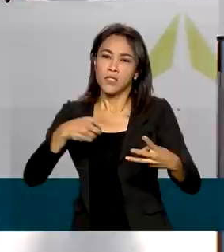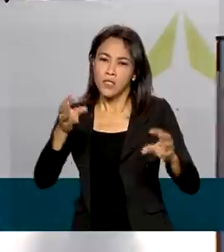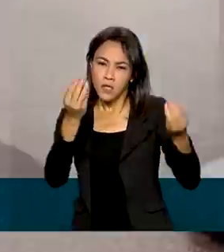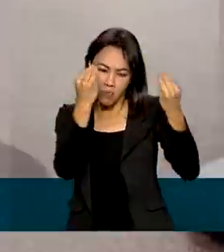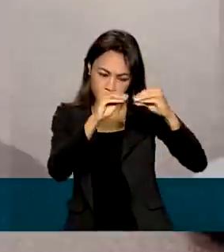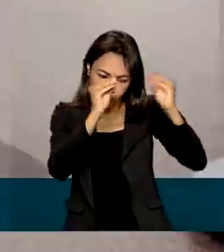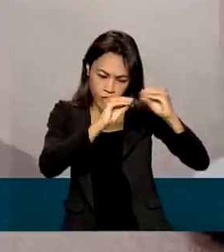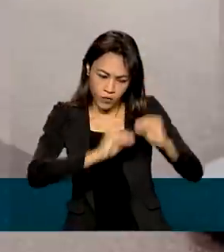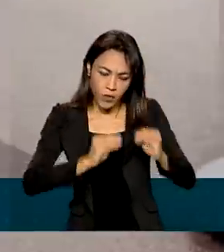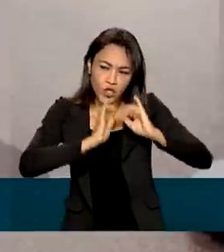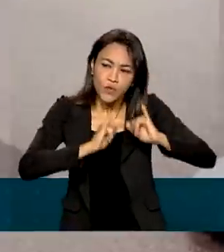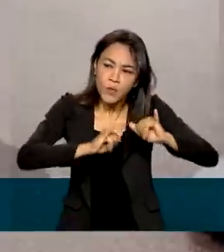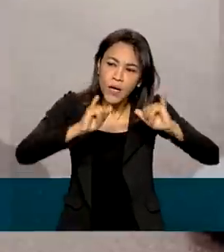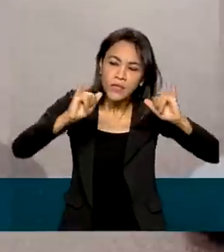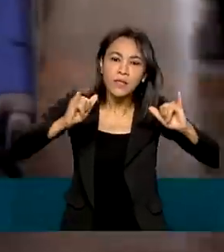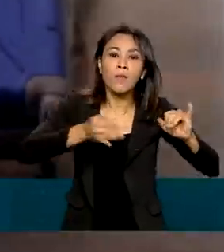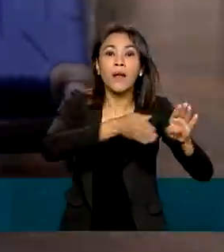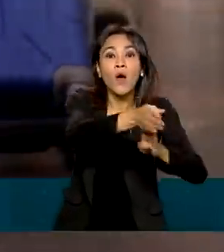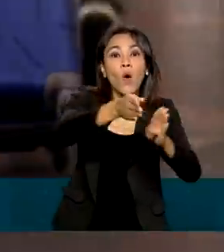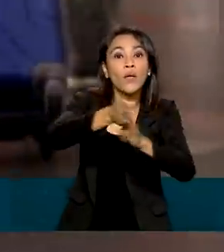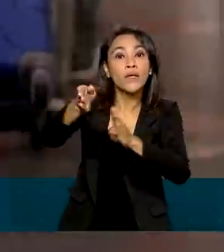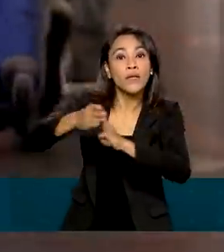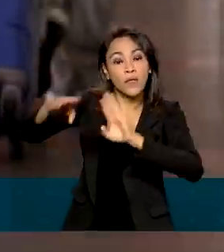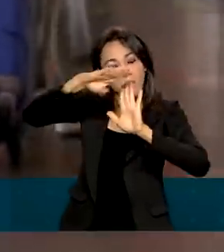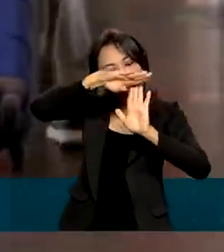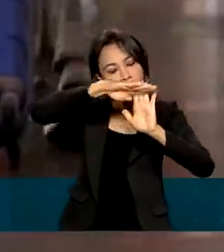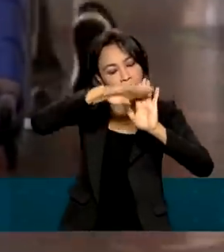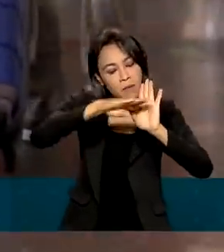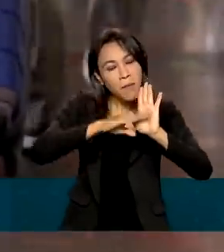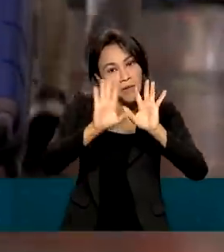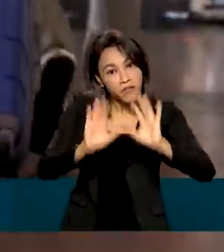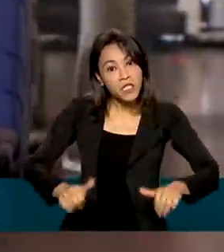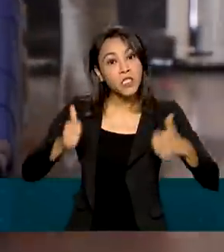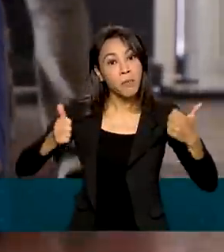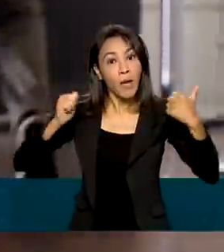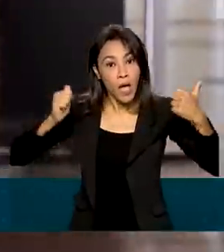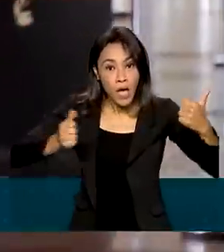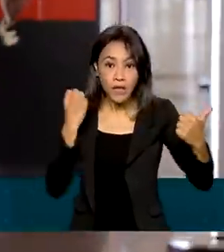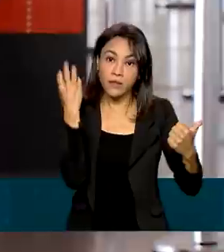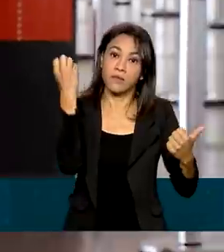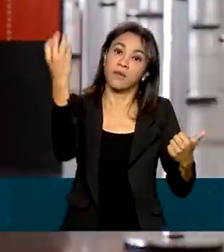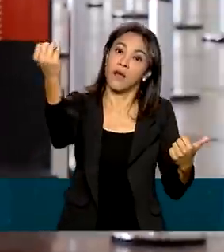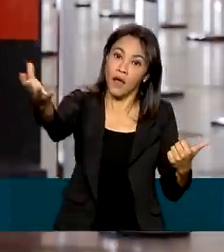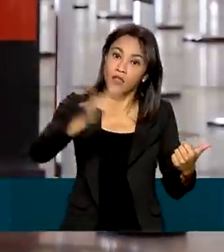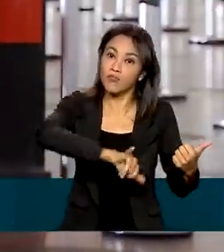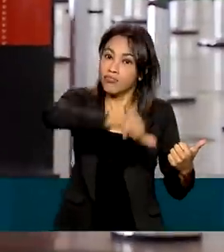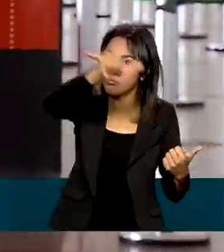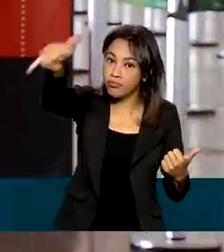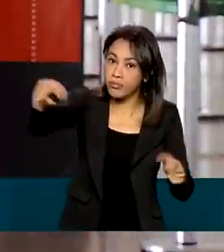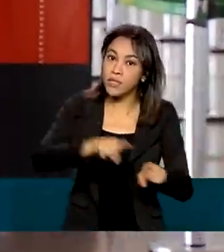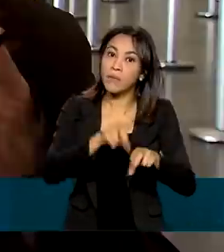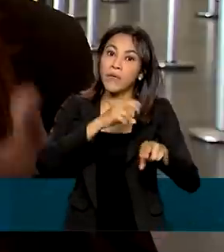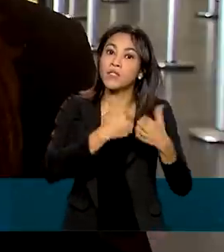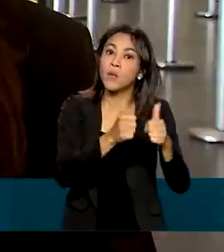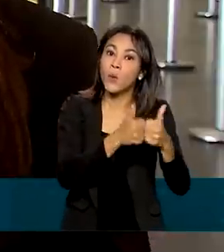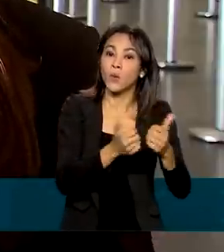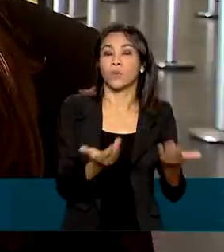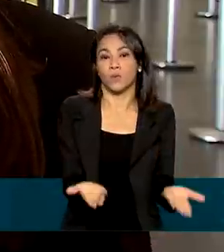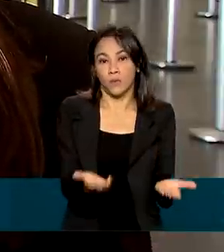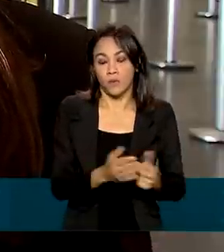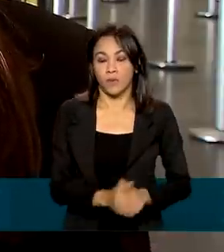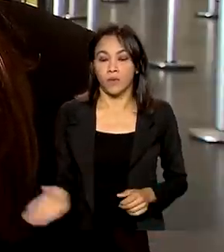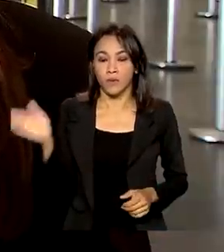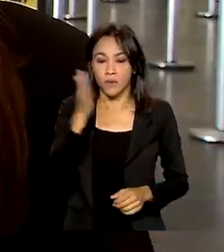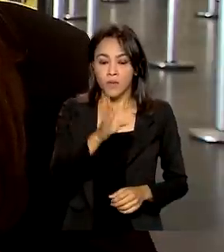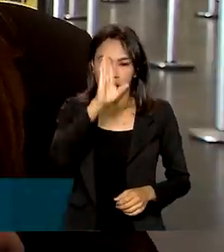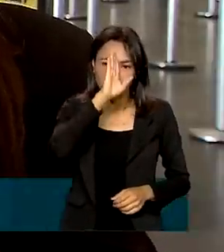dicas e orientações para que tudo corra bem nas viagens aéreas e rodoviárias. Nas principais